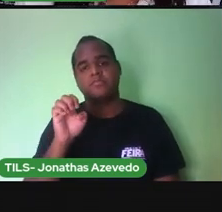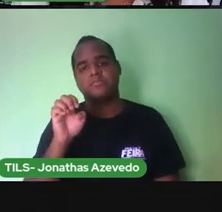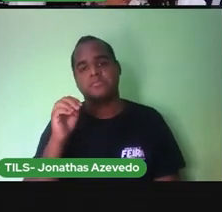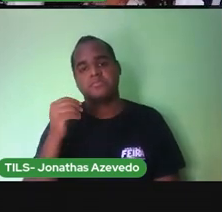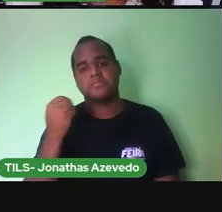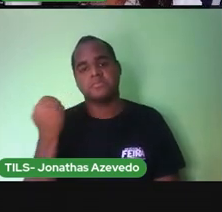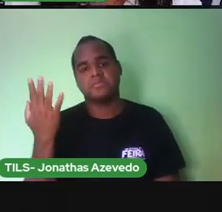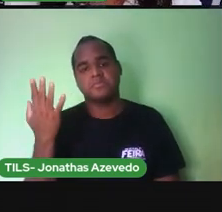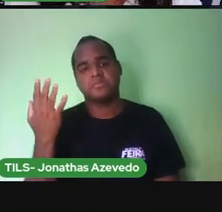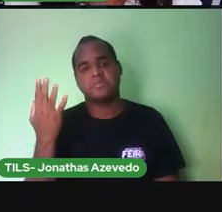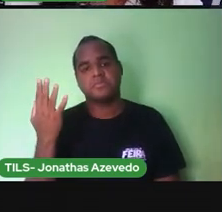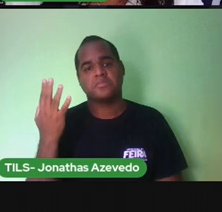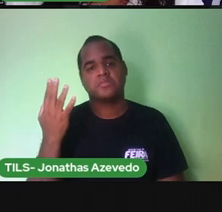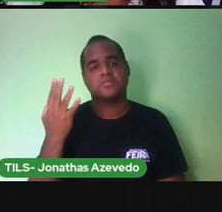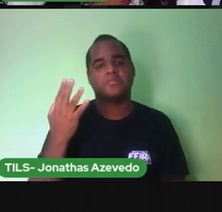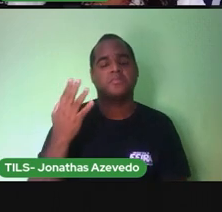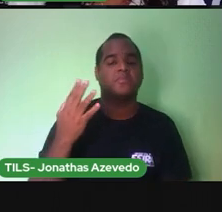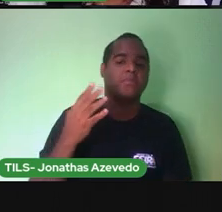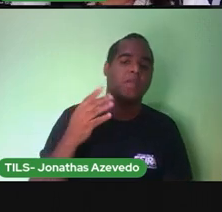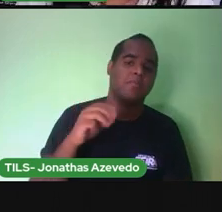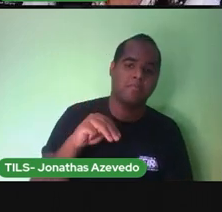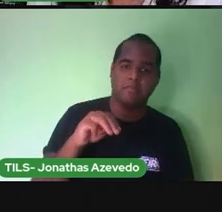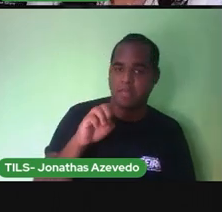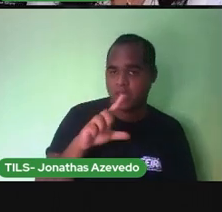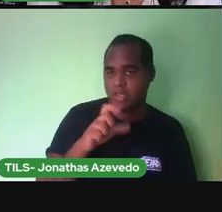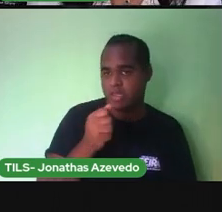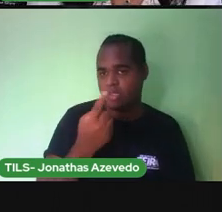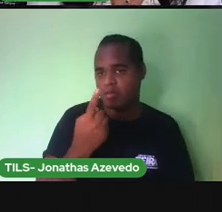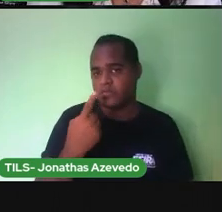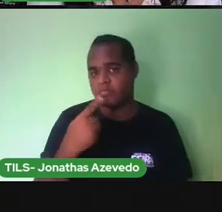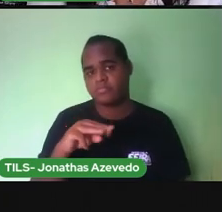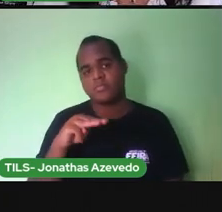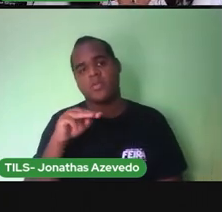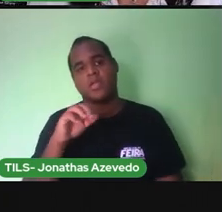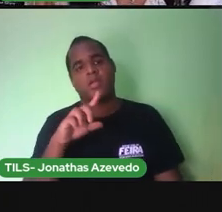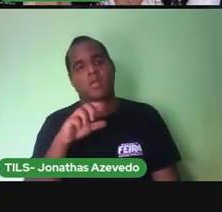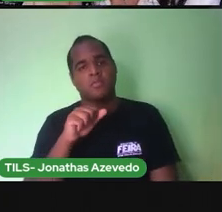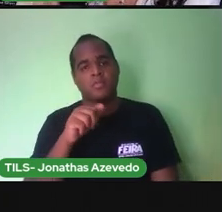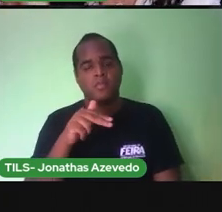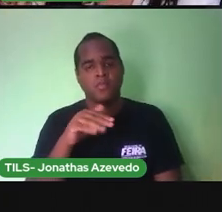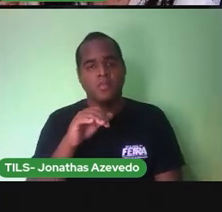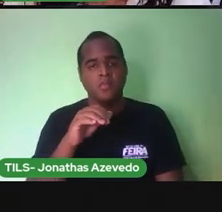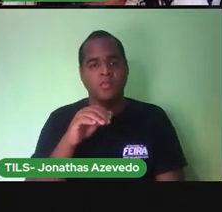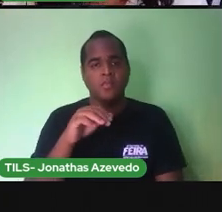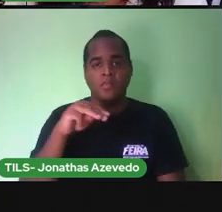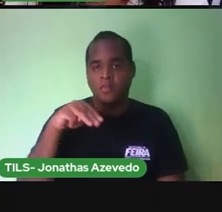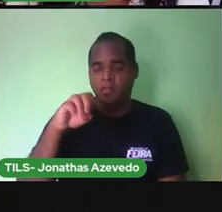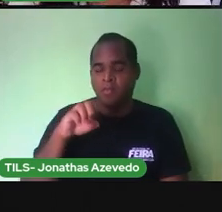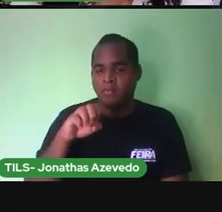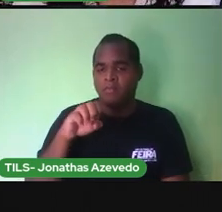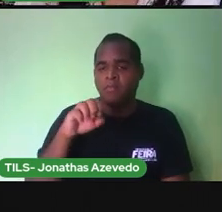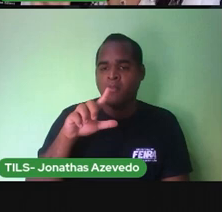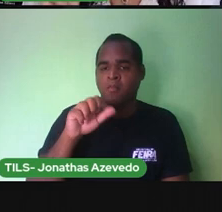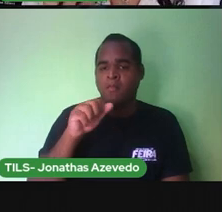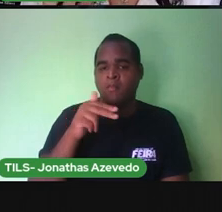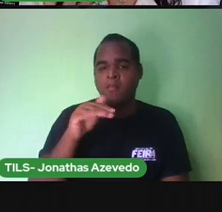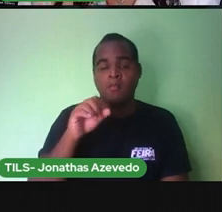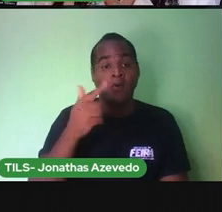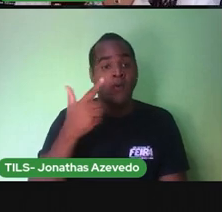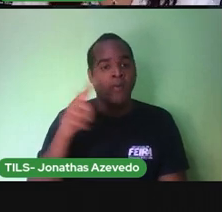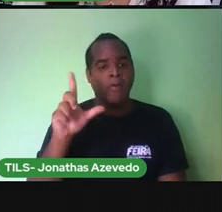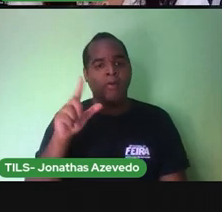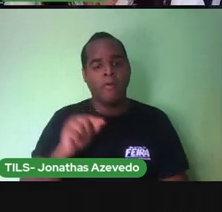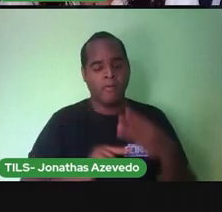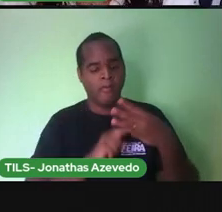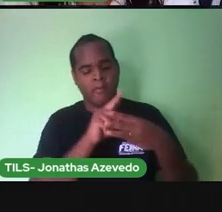temos Melão E melancia E a prova Que você escreva aí Pelo menos Mais três